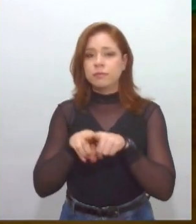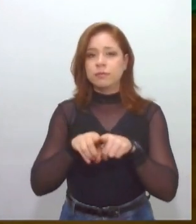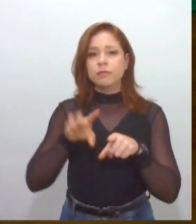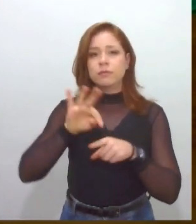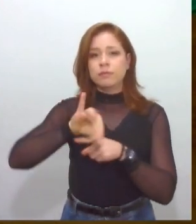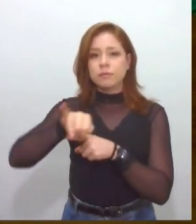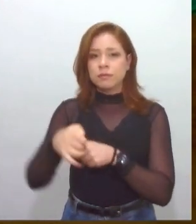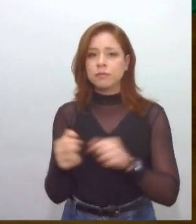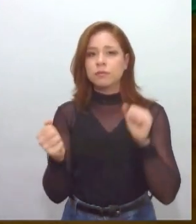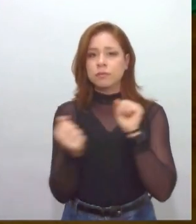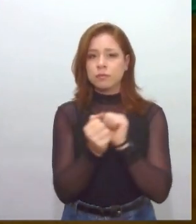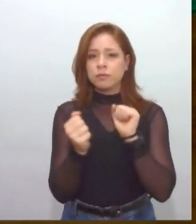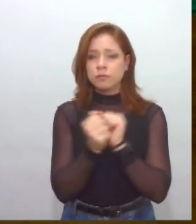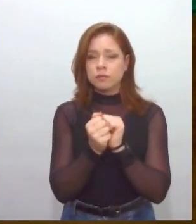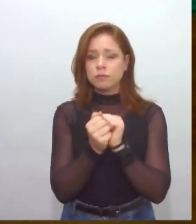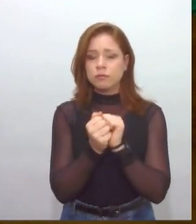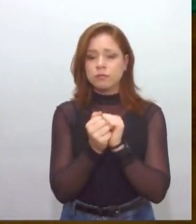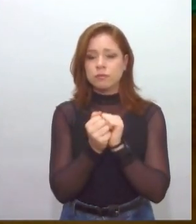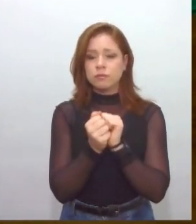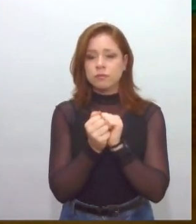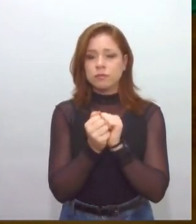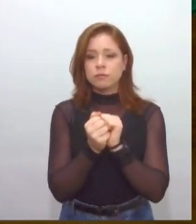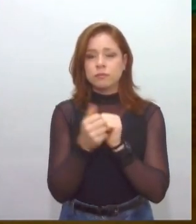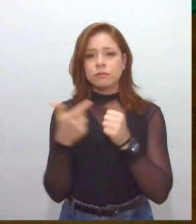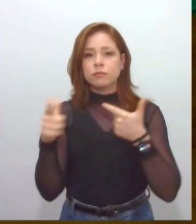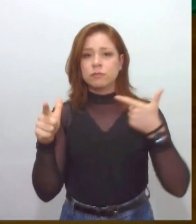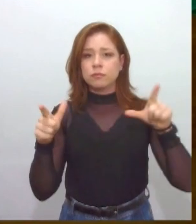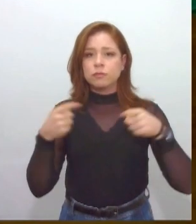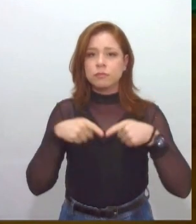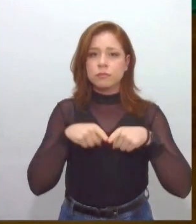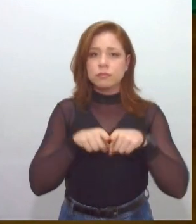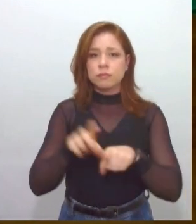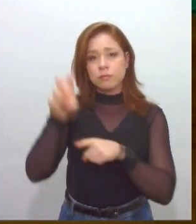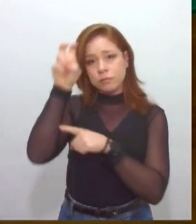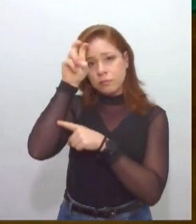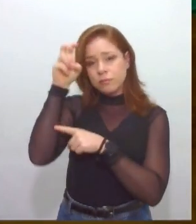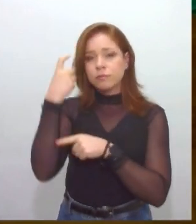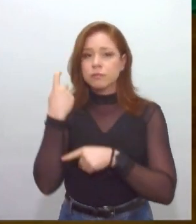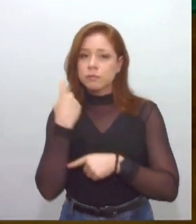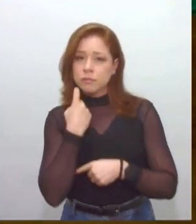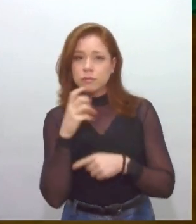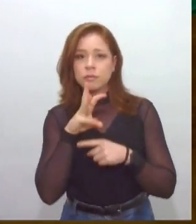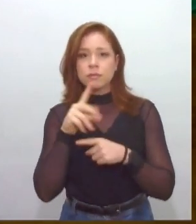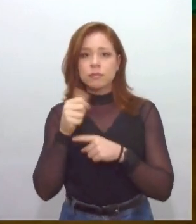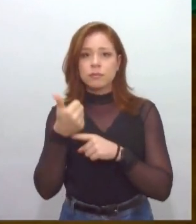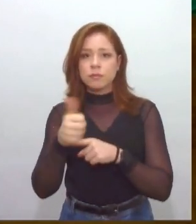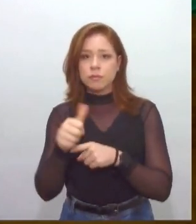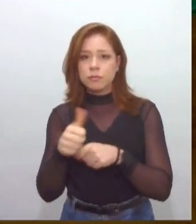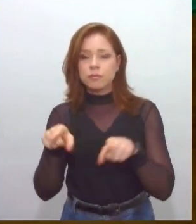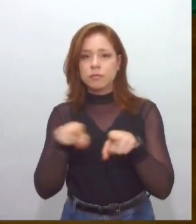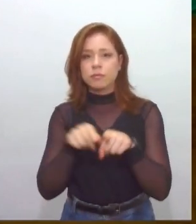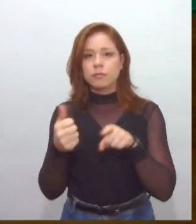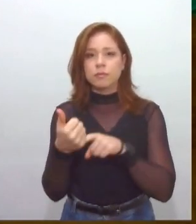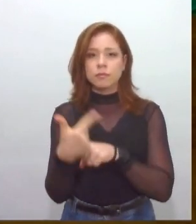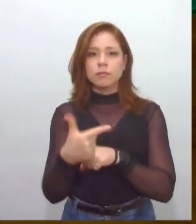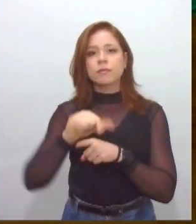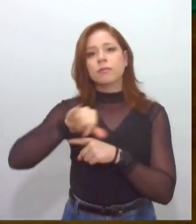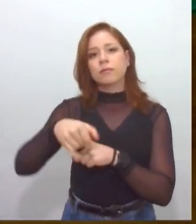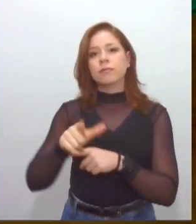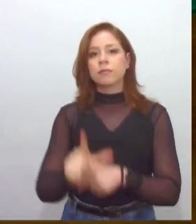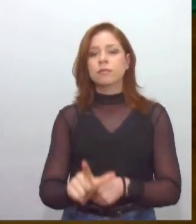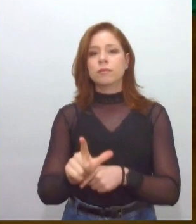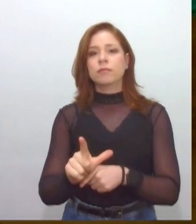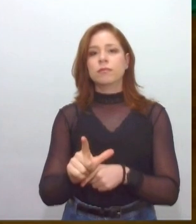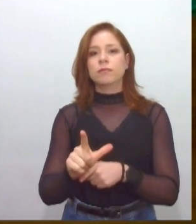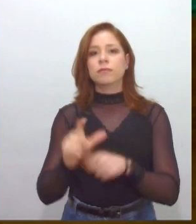estarão realizando, nesta quinta e sexta-feira, dias 11 e 12 de julho, a atividade alusiva justamente